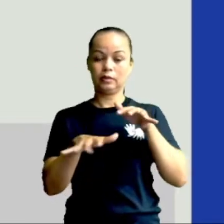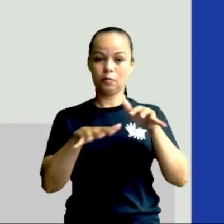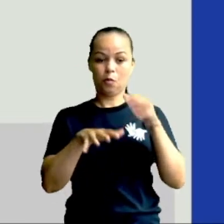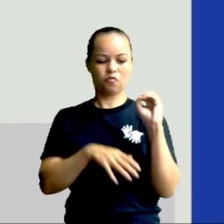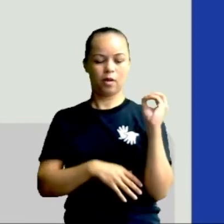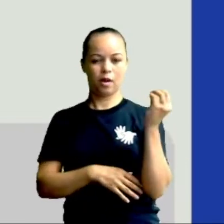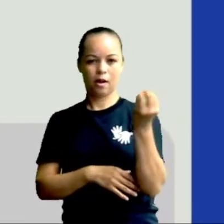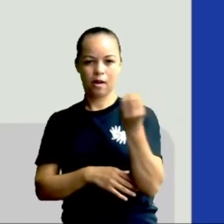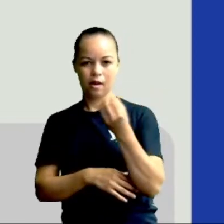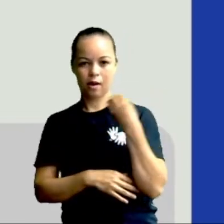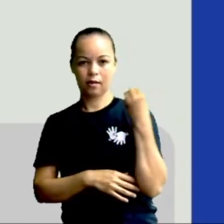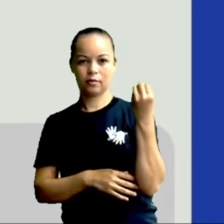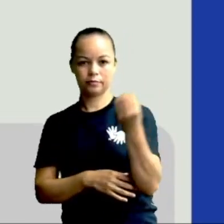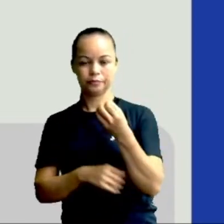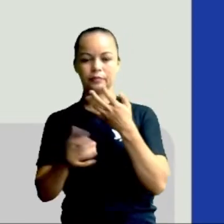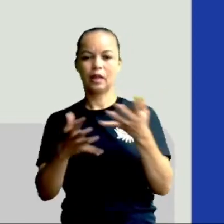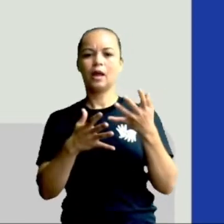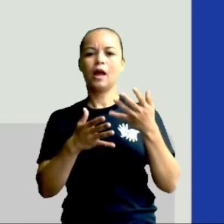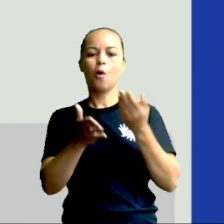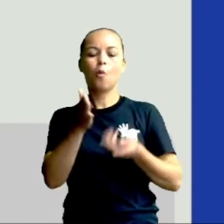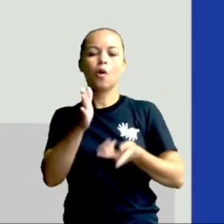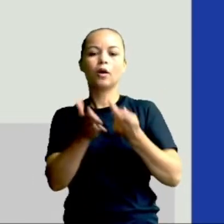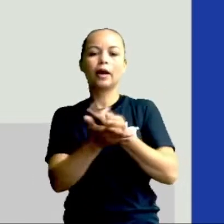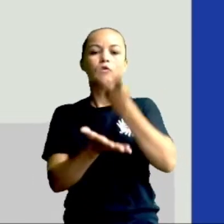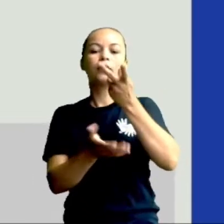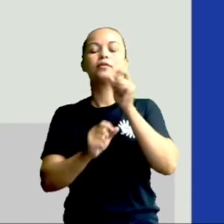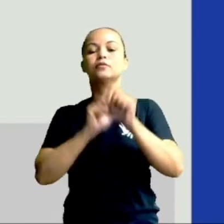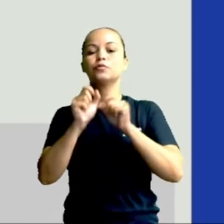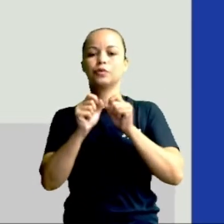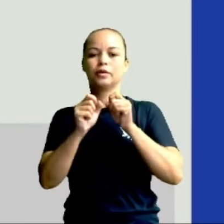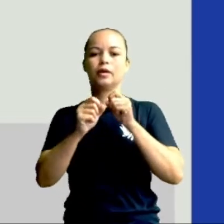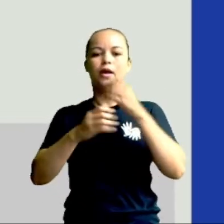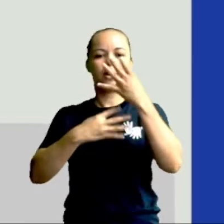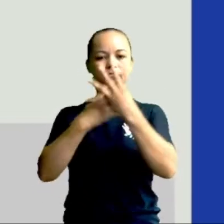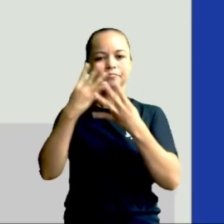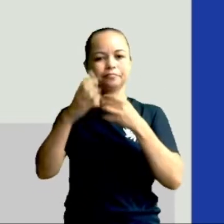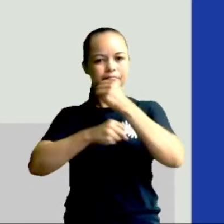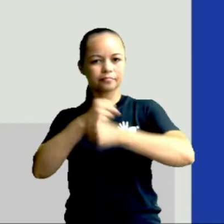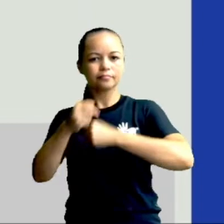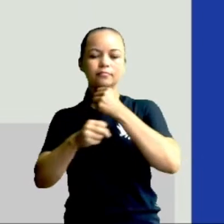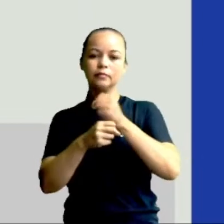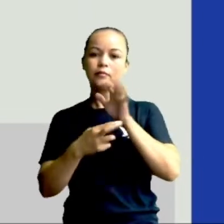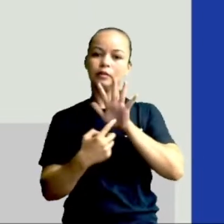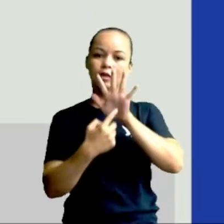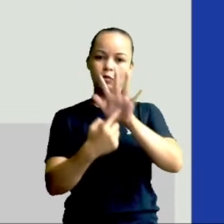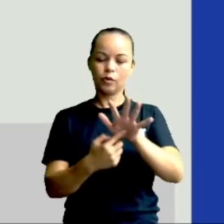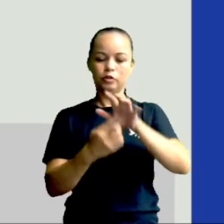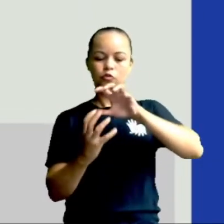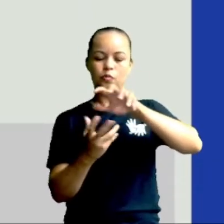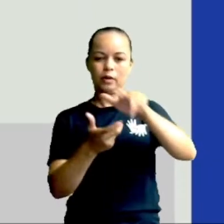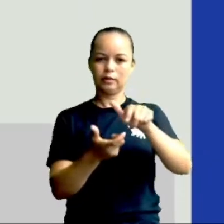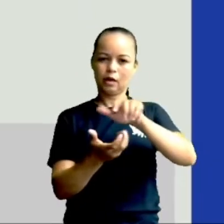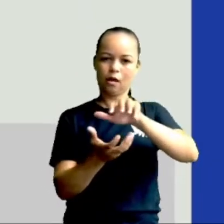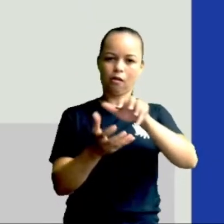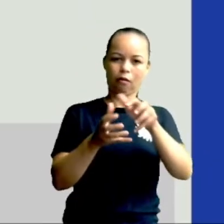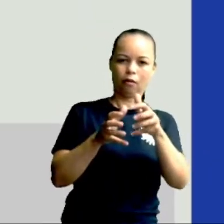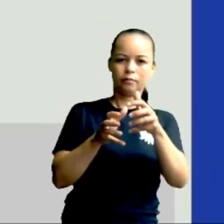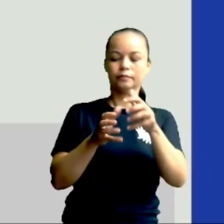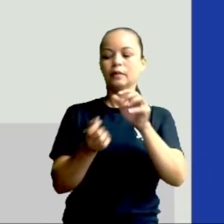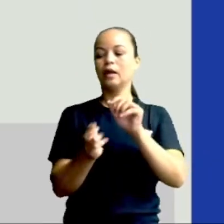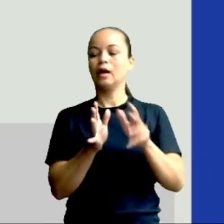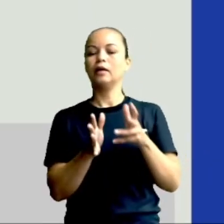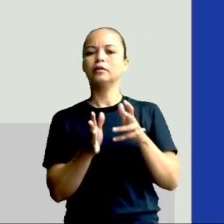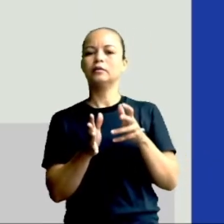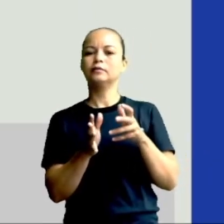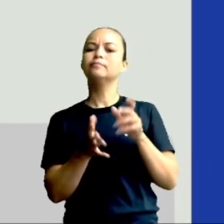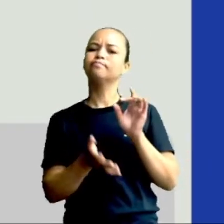é a origem das estações do ano, que ocorrem pelo fato do eixo do planeta apresentar uma inclinação. Então,